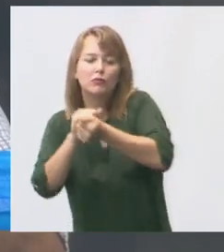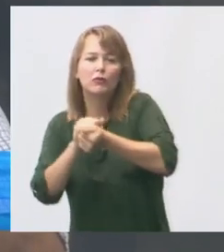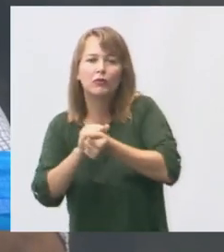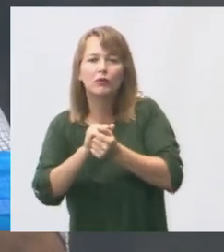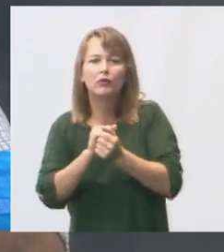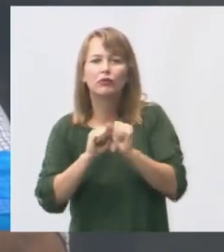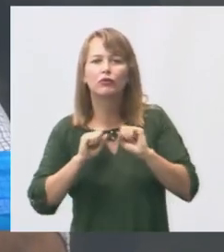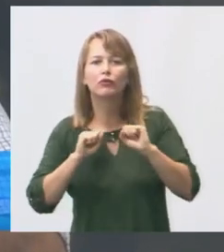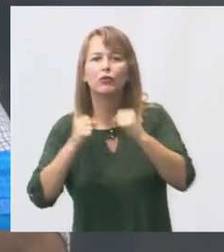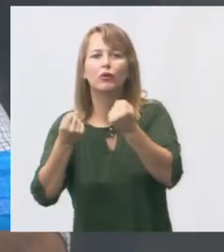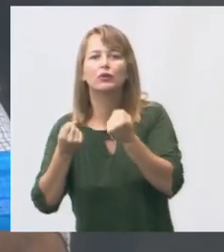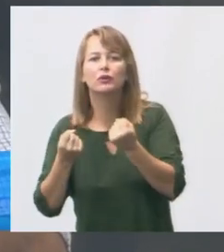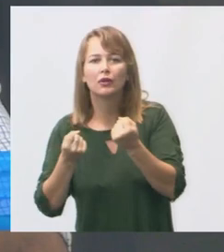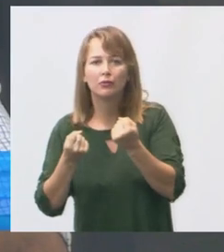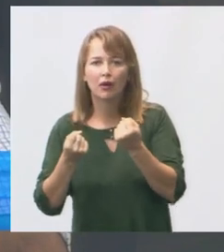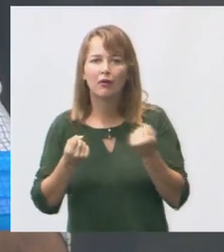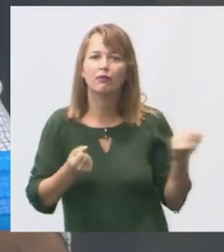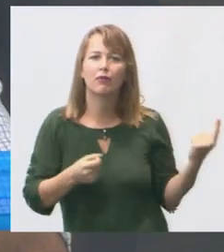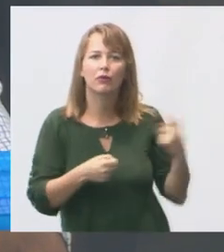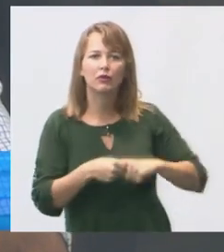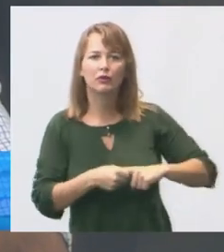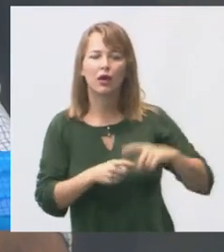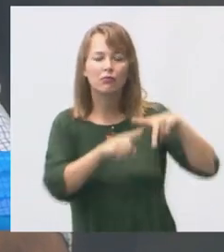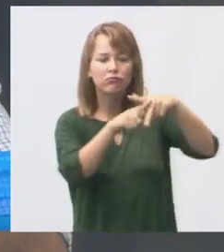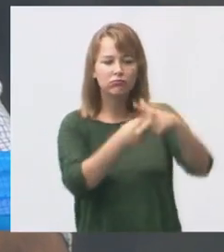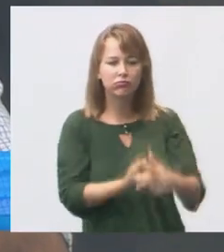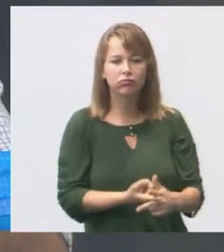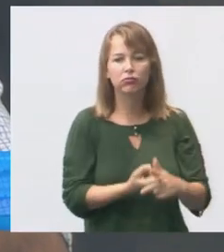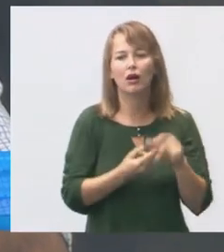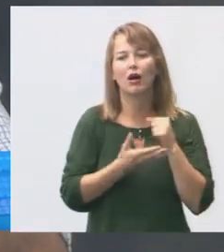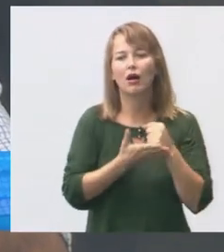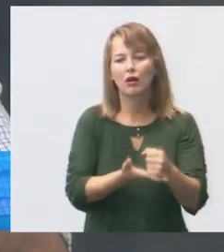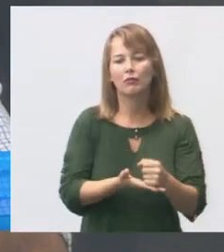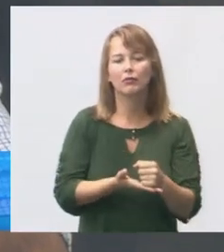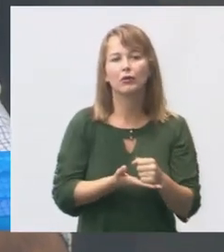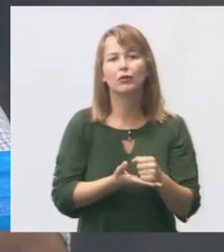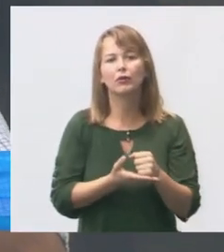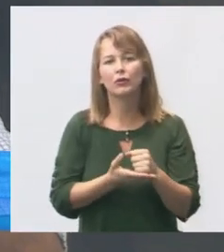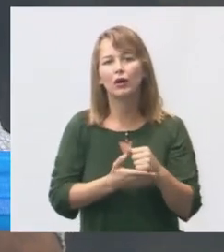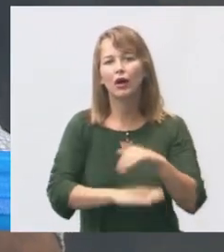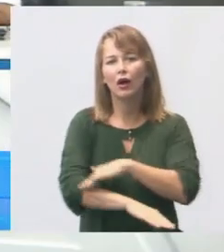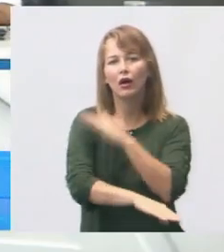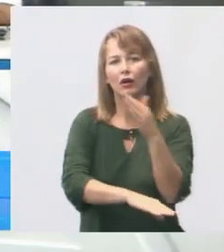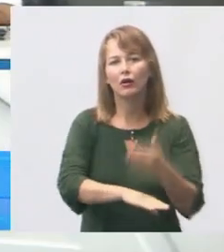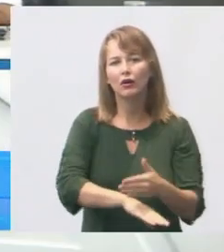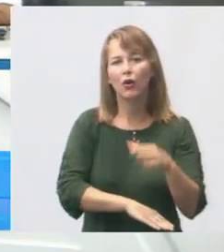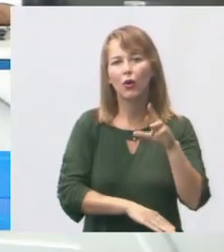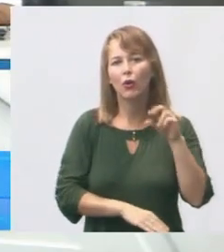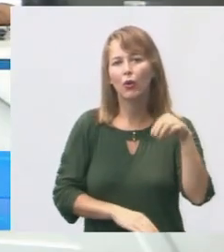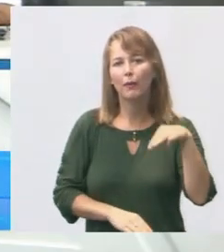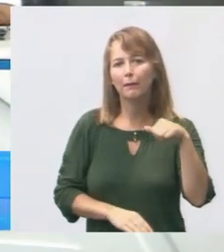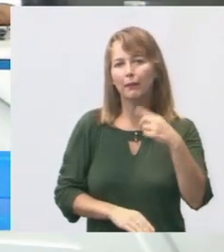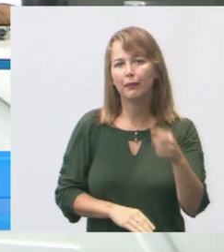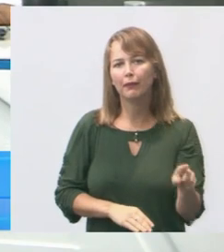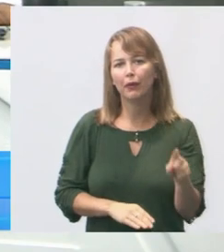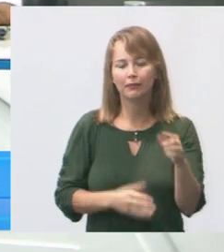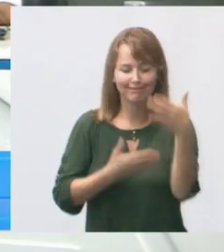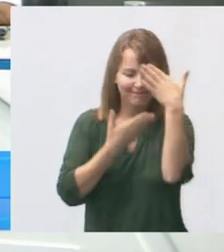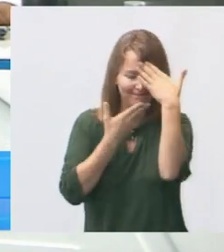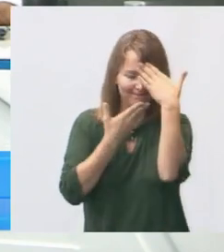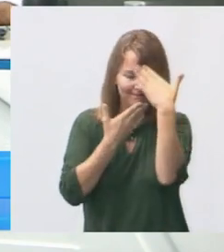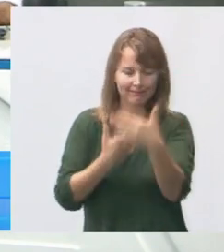abandonado volte a ter vida, volte a atender os interesses do Romão. Obrigado, vereador Davi.